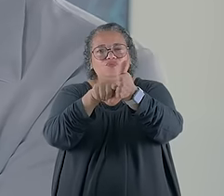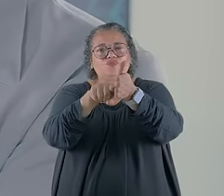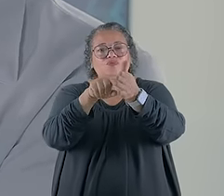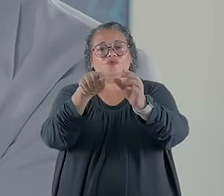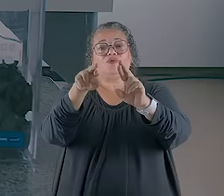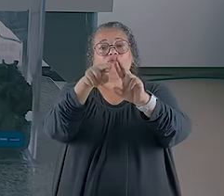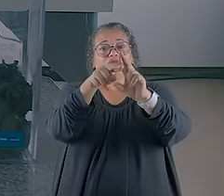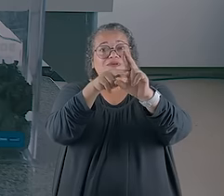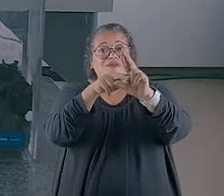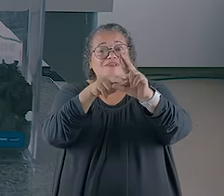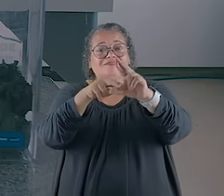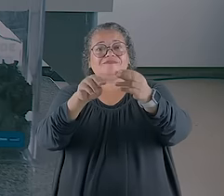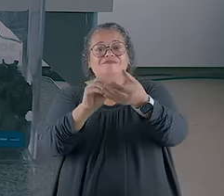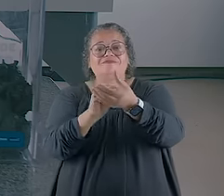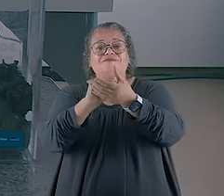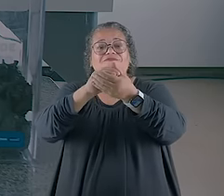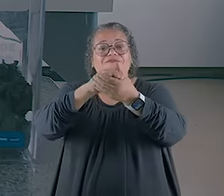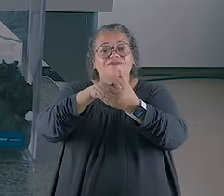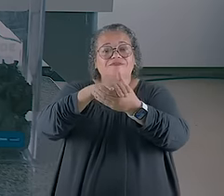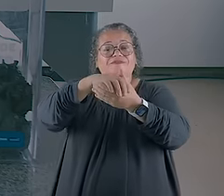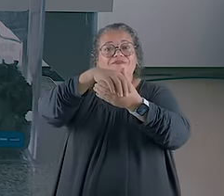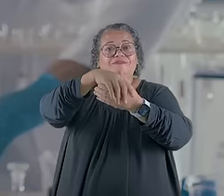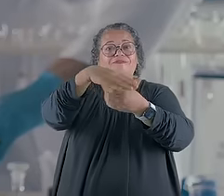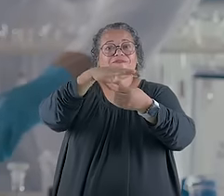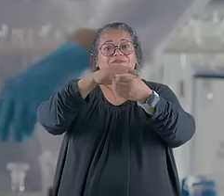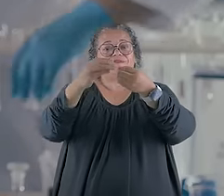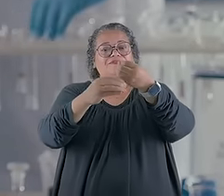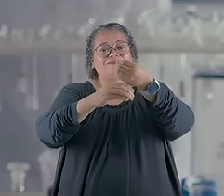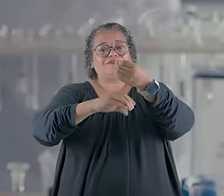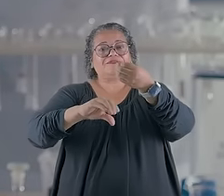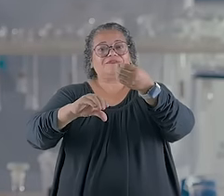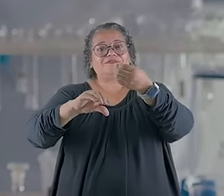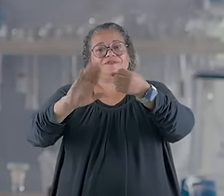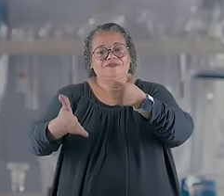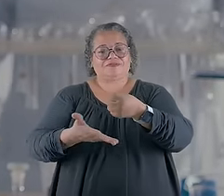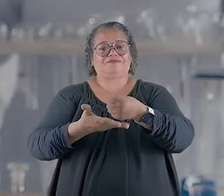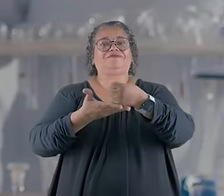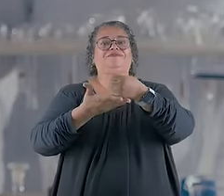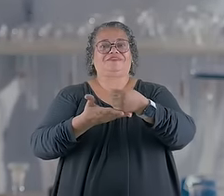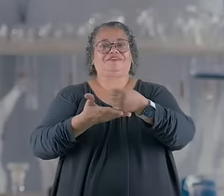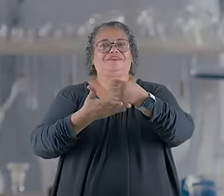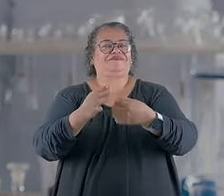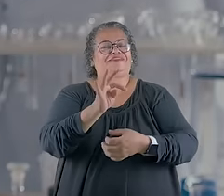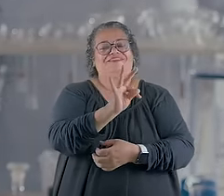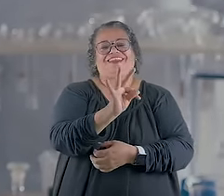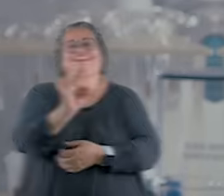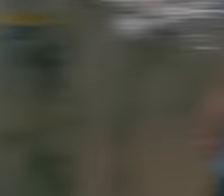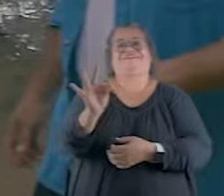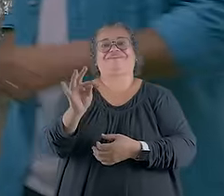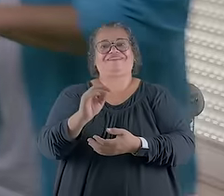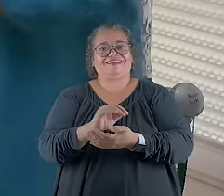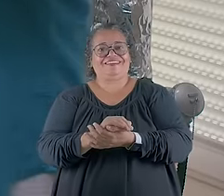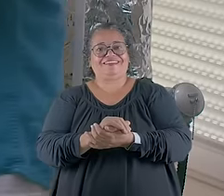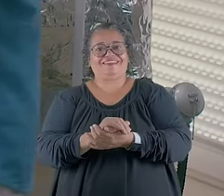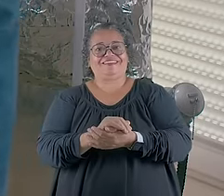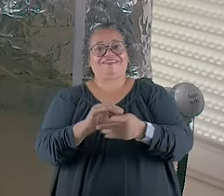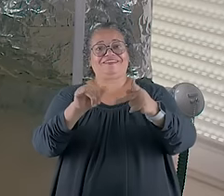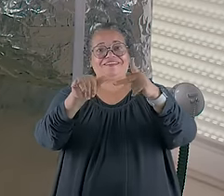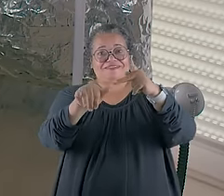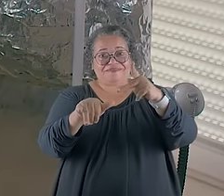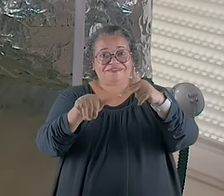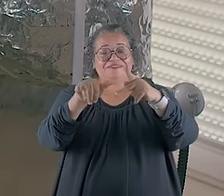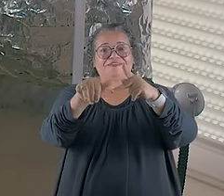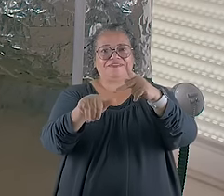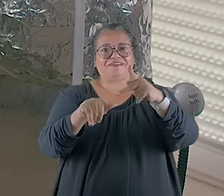como transformar um rejeito do tratamento de esgoto em algo sustentável. Olha que bacana! Através da